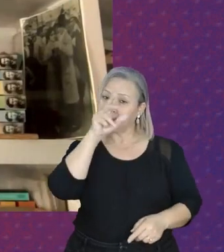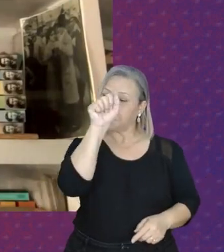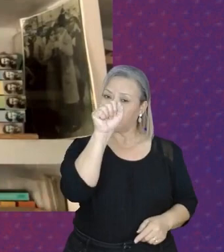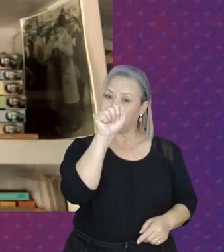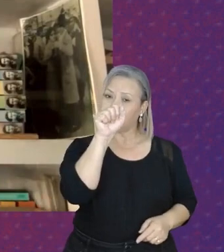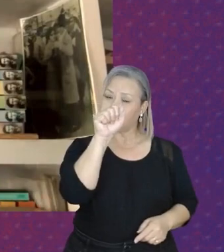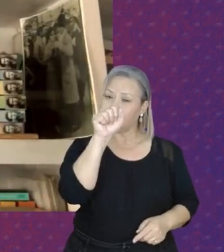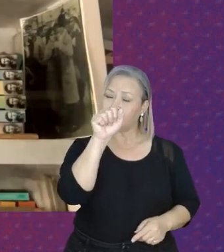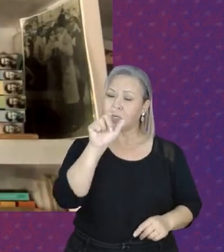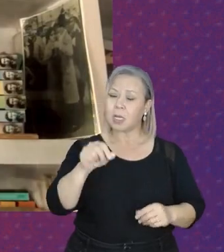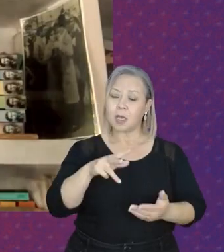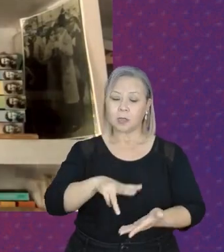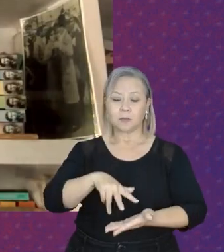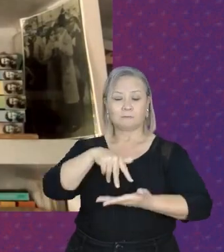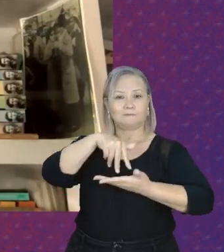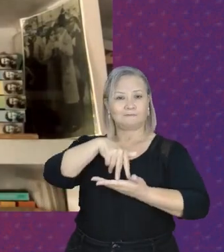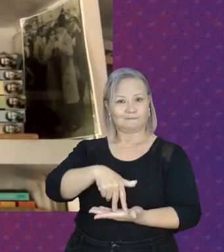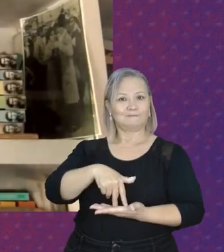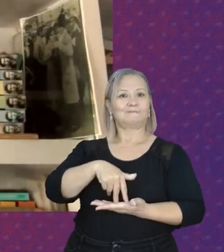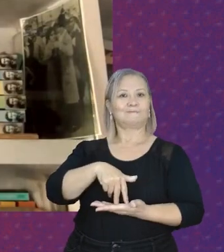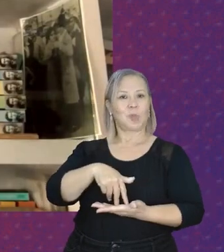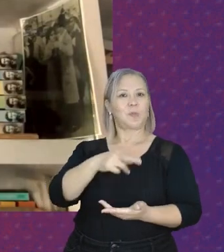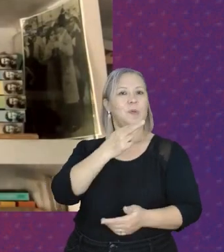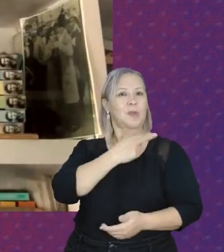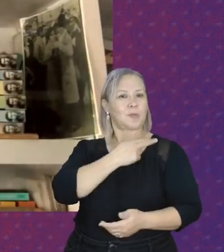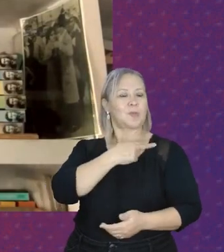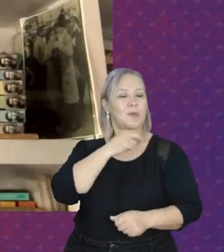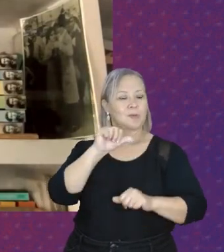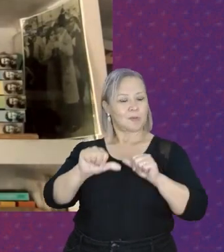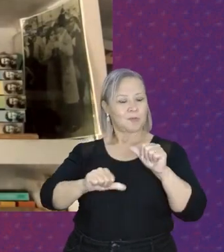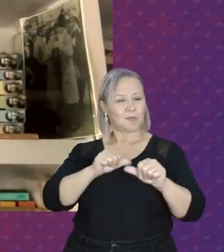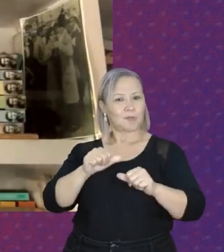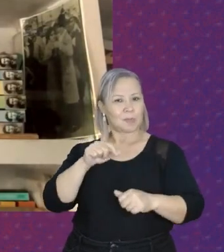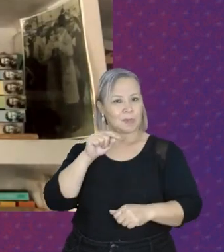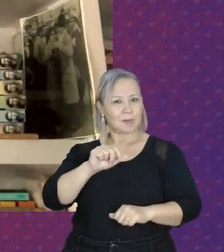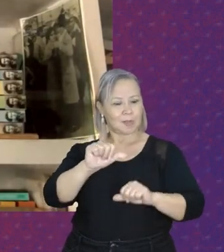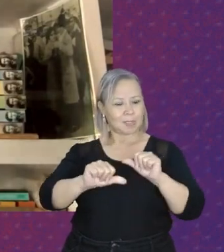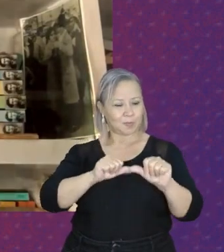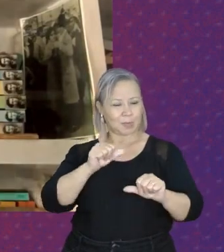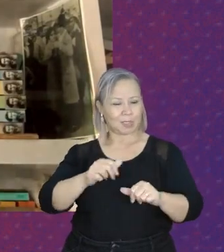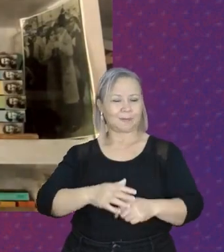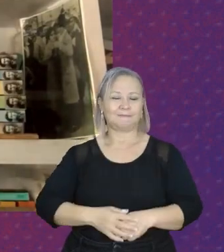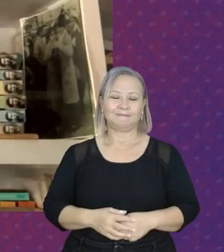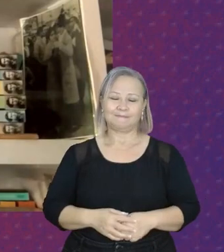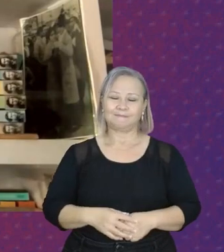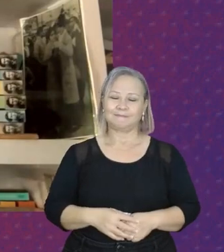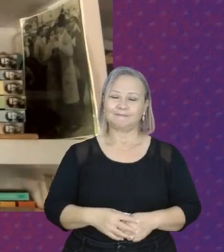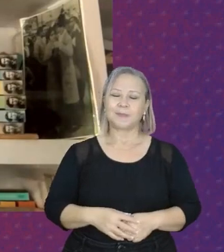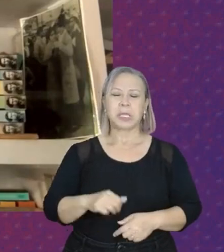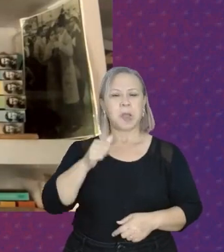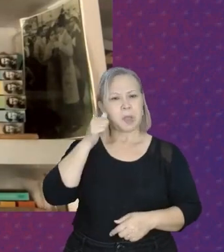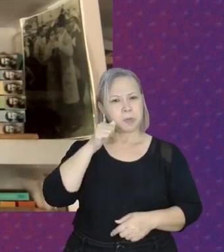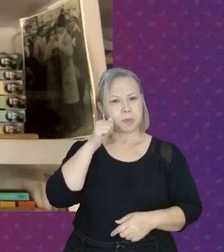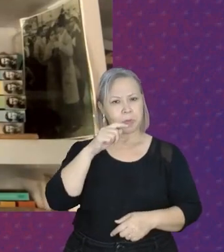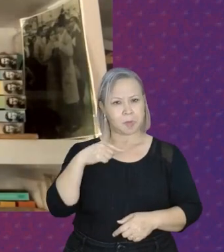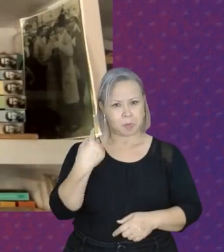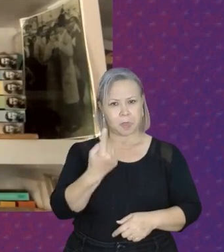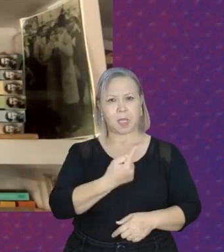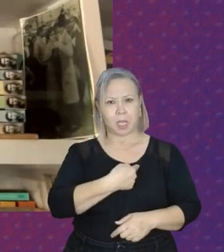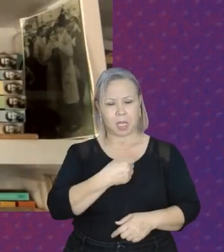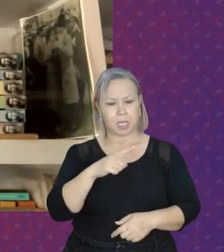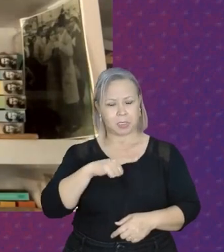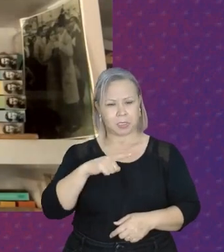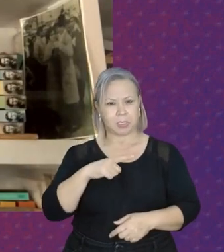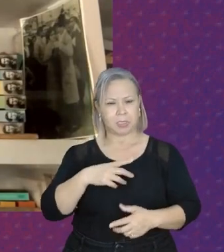colocarmos como sujeitos da transformação dessa mudança. E nós, mulheres em particular, que temos uma